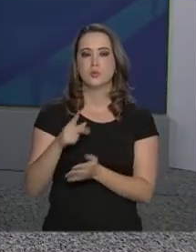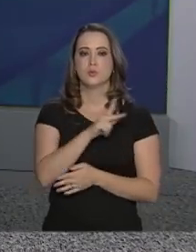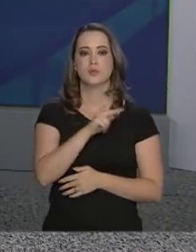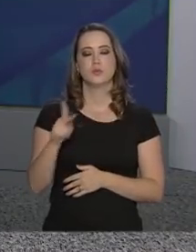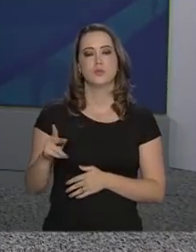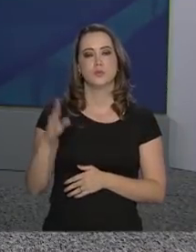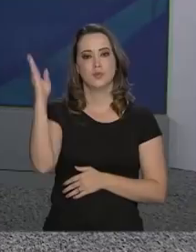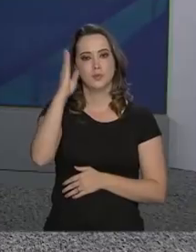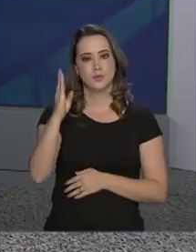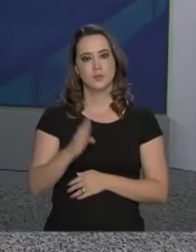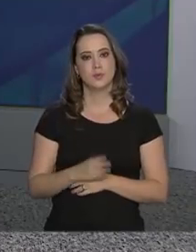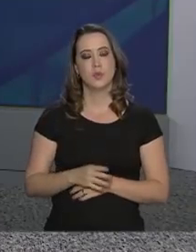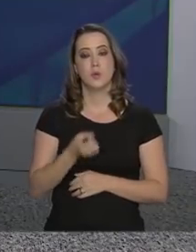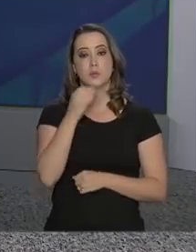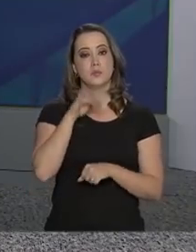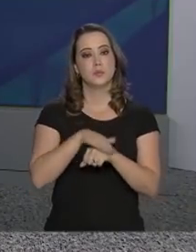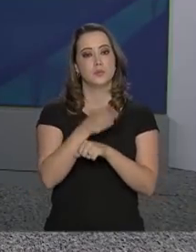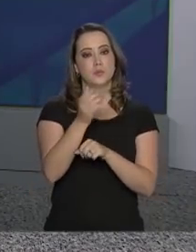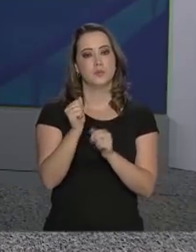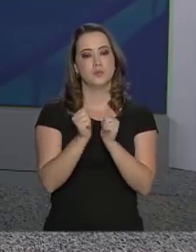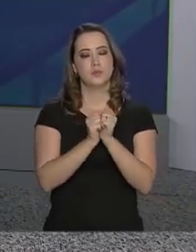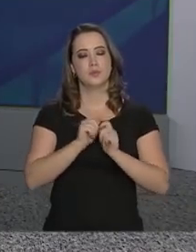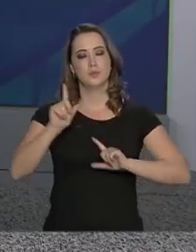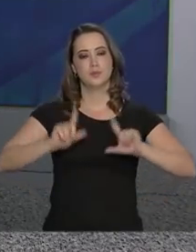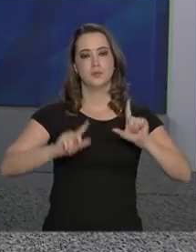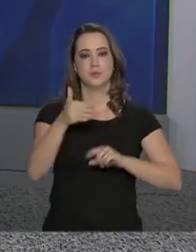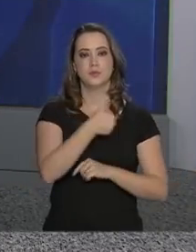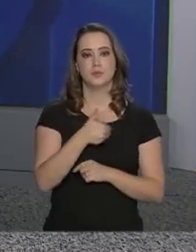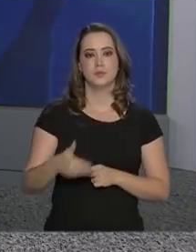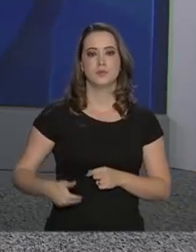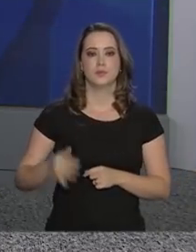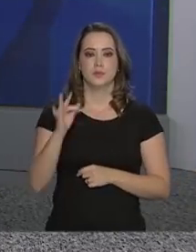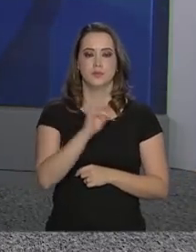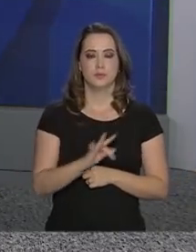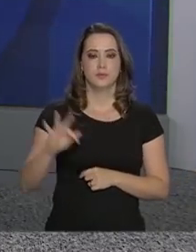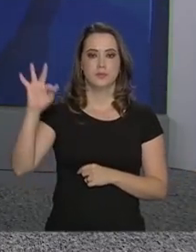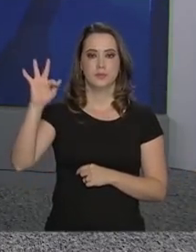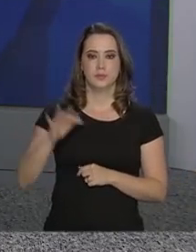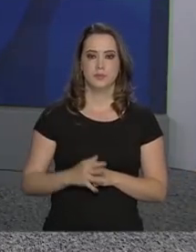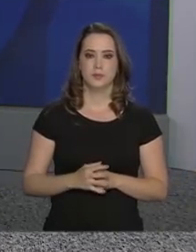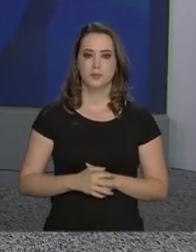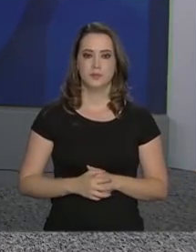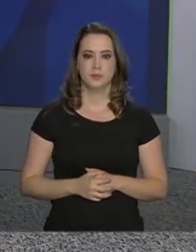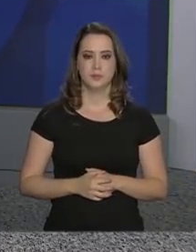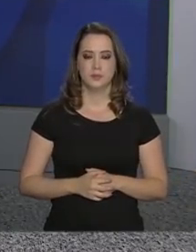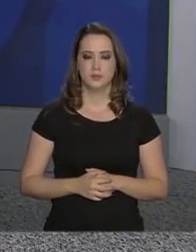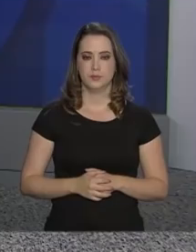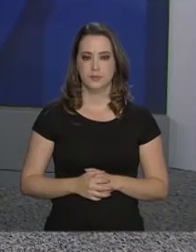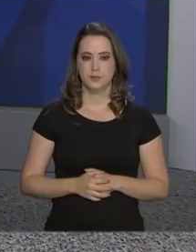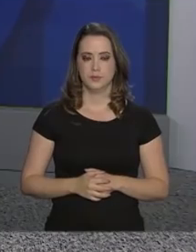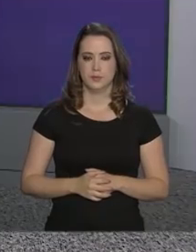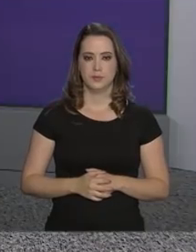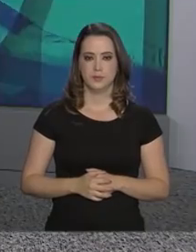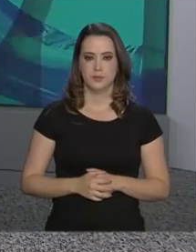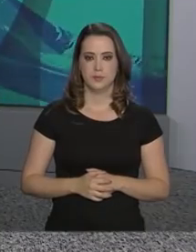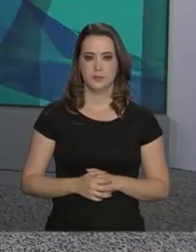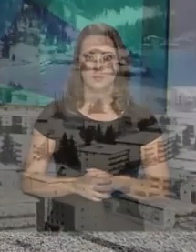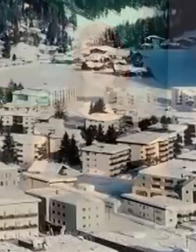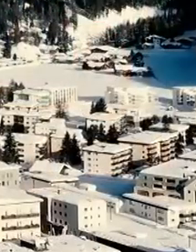de hoje do Presidente da República. Uma boa noite para você e continue com a gente aqui na NBR, a TV do Governo Federal.